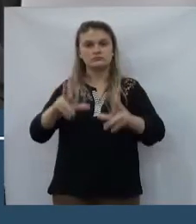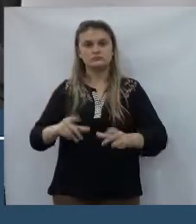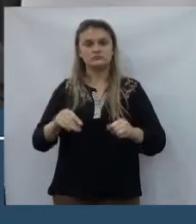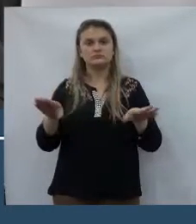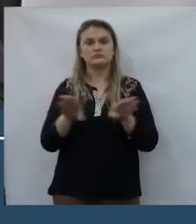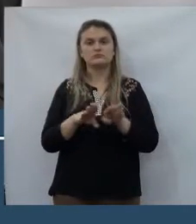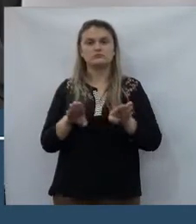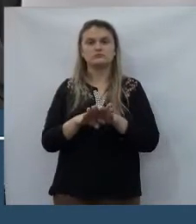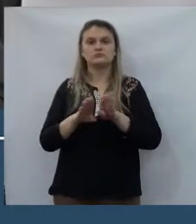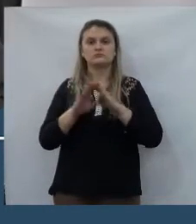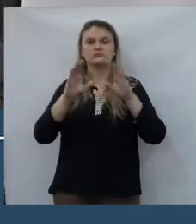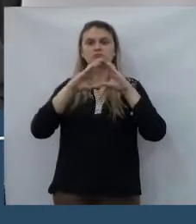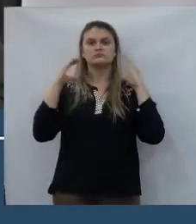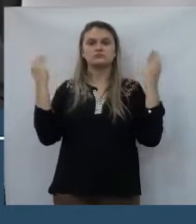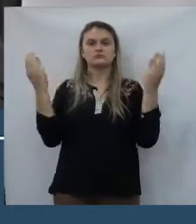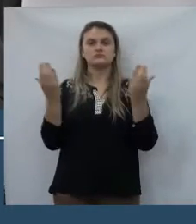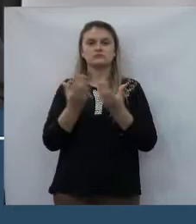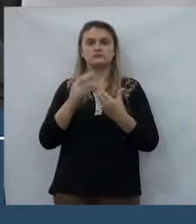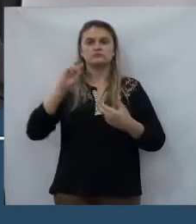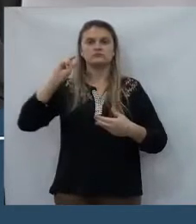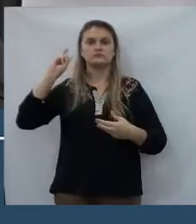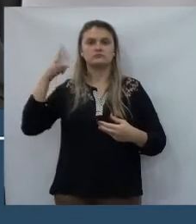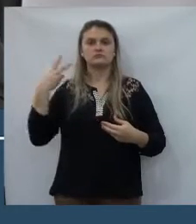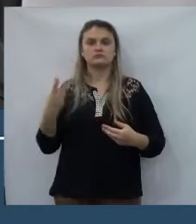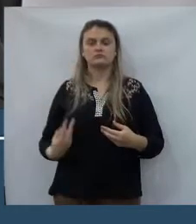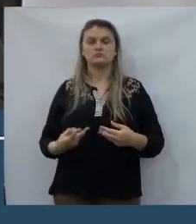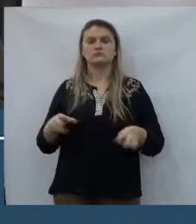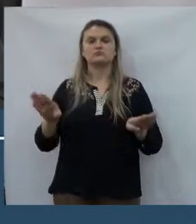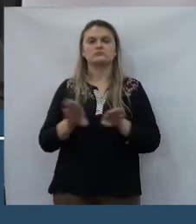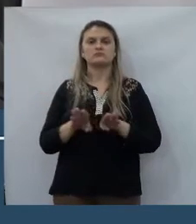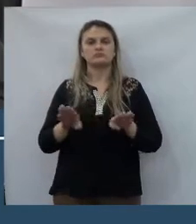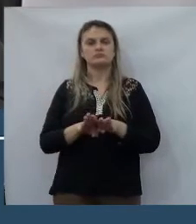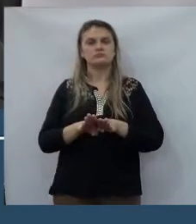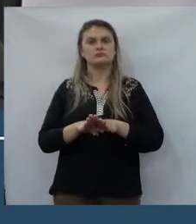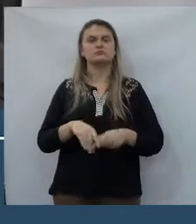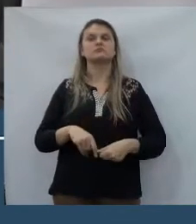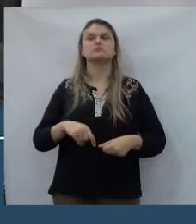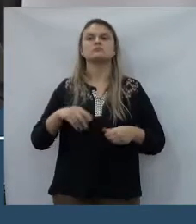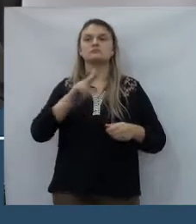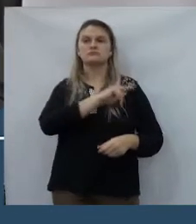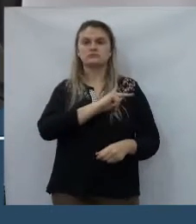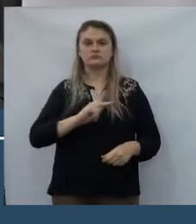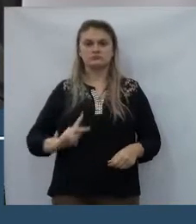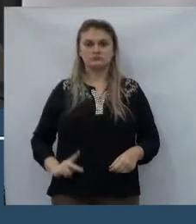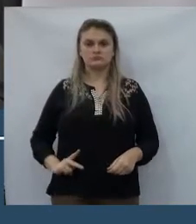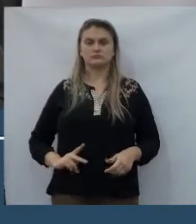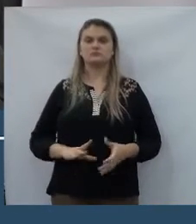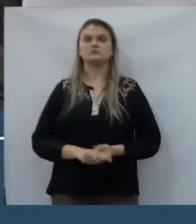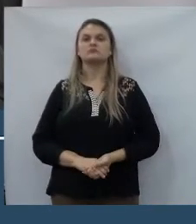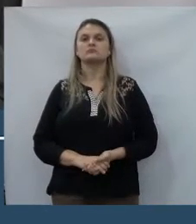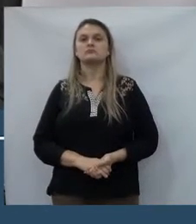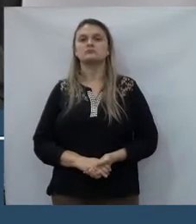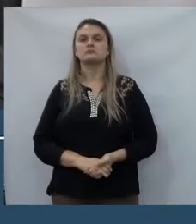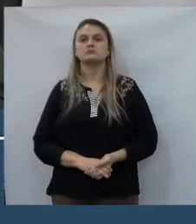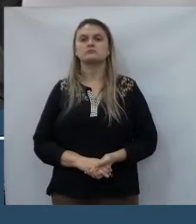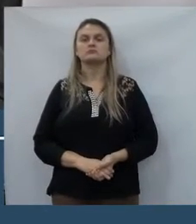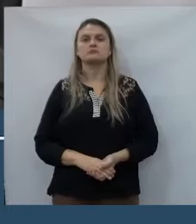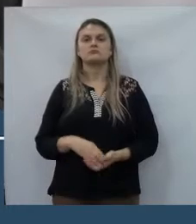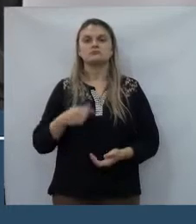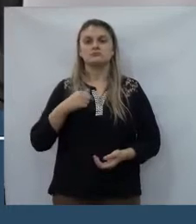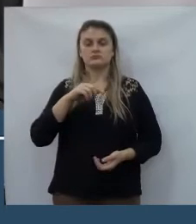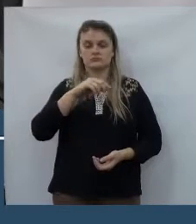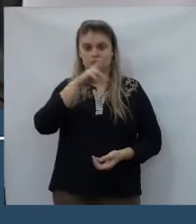inclusive da comunidade, de vereadores, do prefeito. Tão